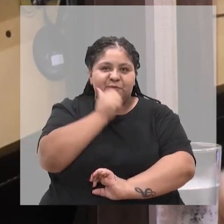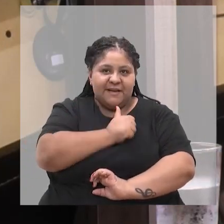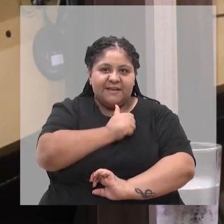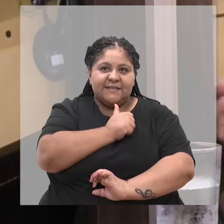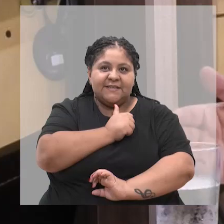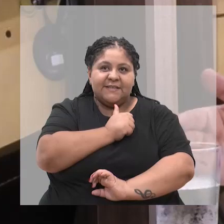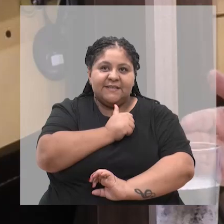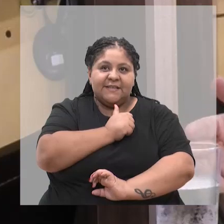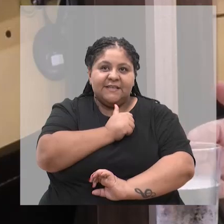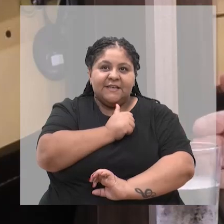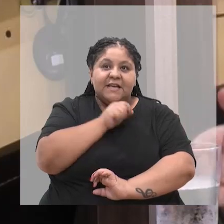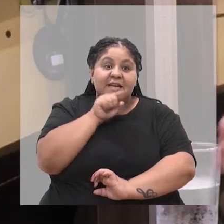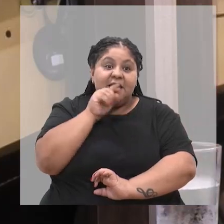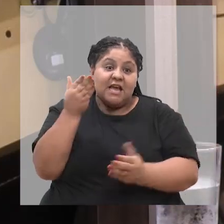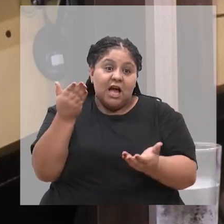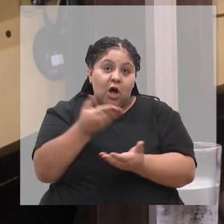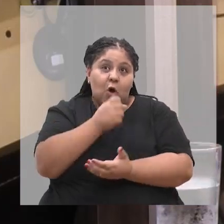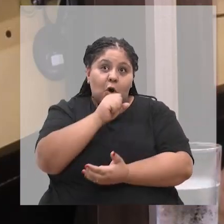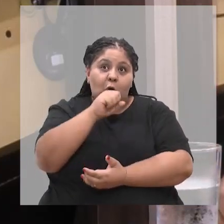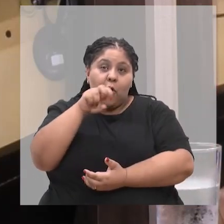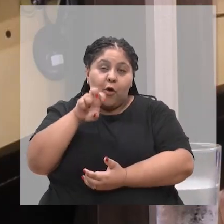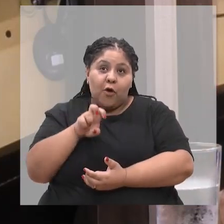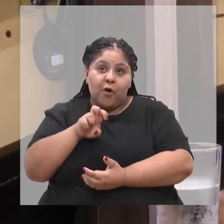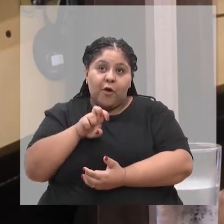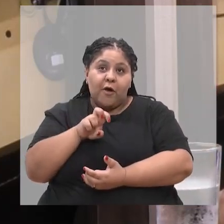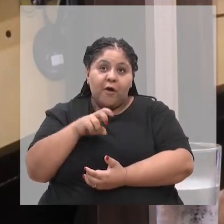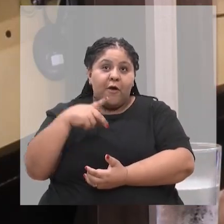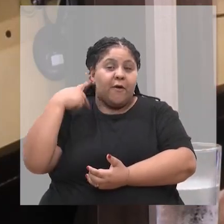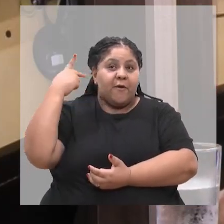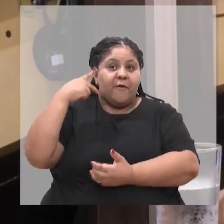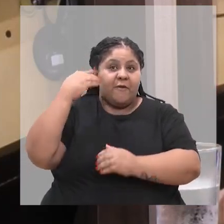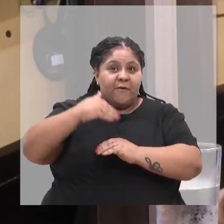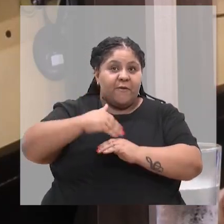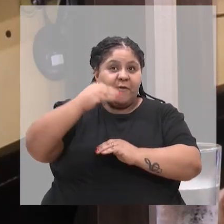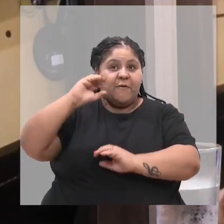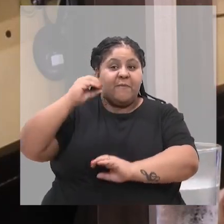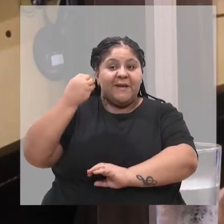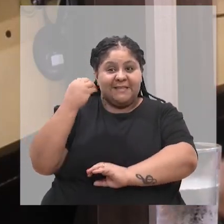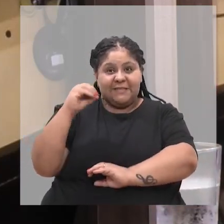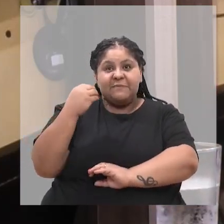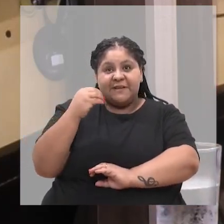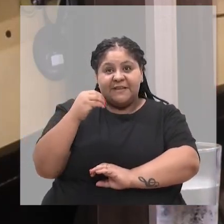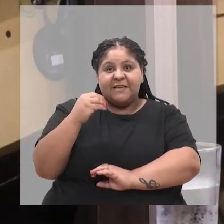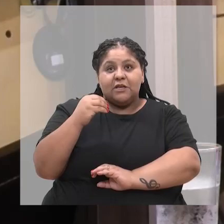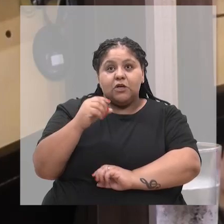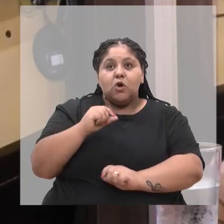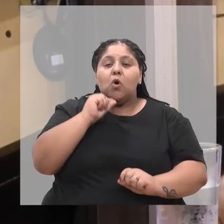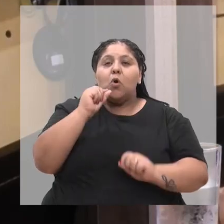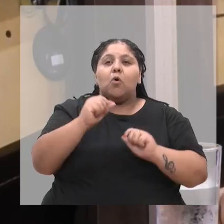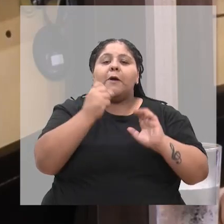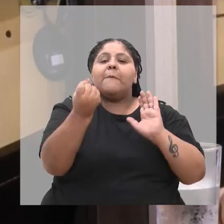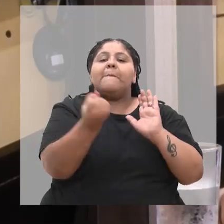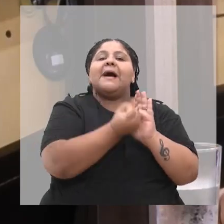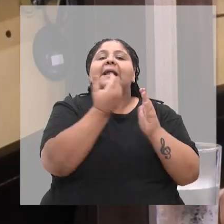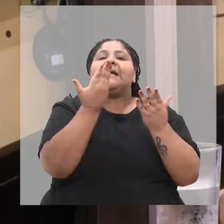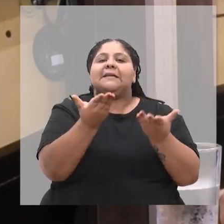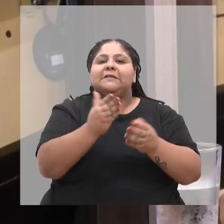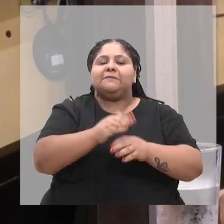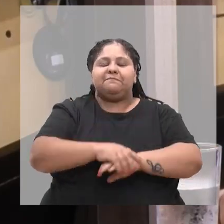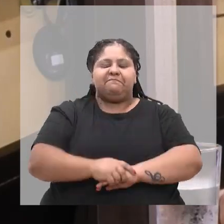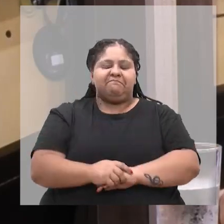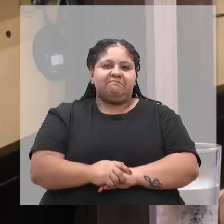mulheres. E a senhora com 85 anos de idade se torna então a vereadora mais experiente, digamos assim. O que simboliza essa marca para a senhora?